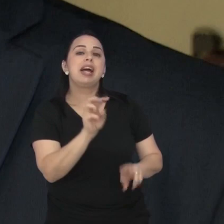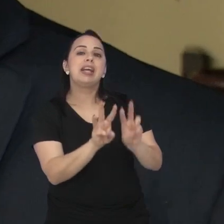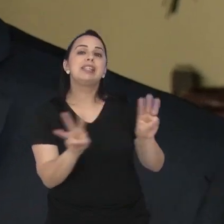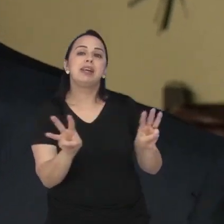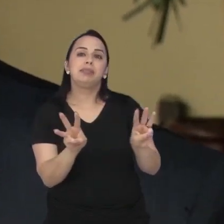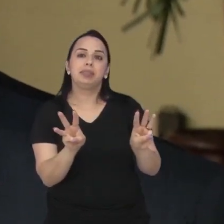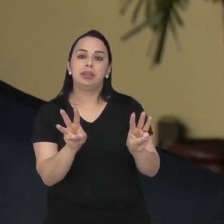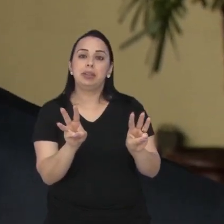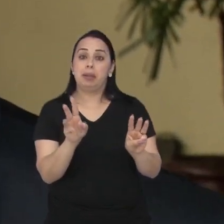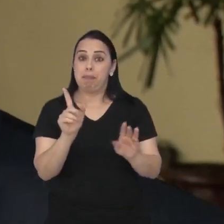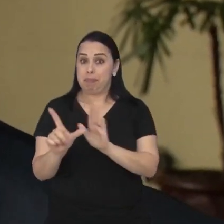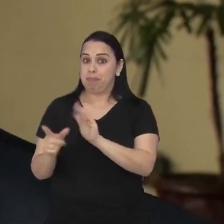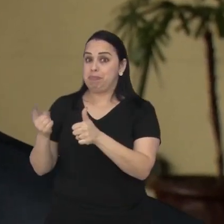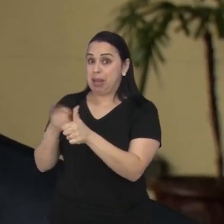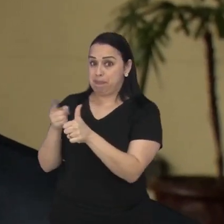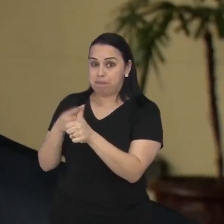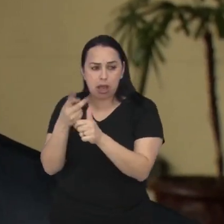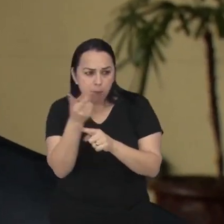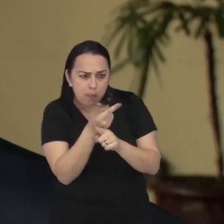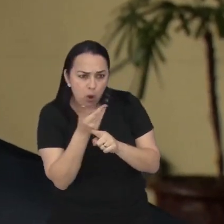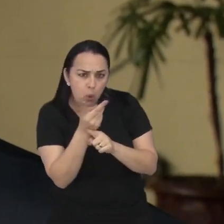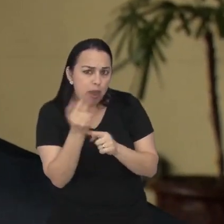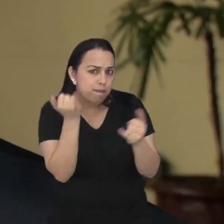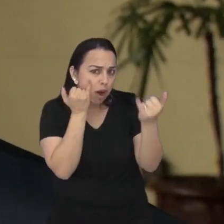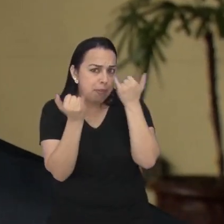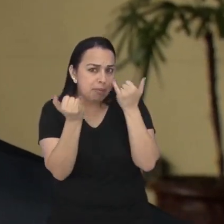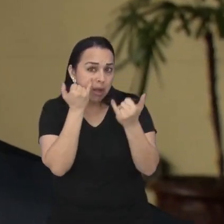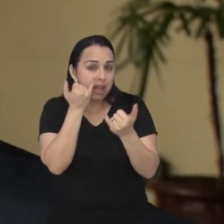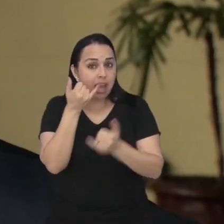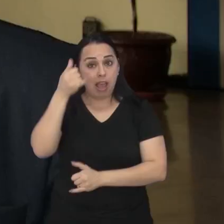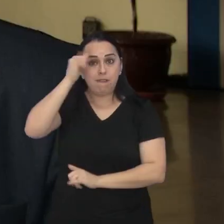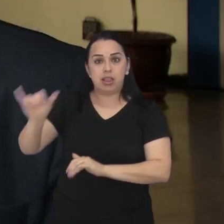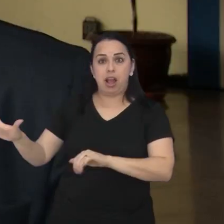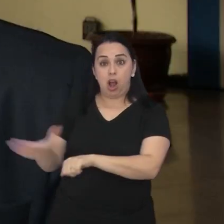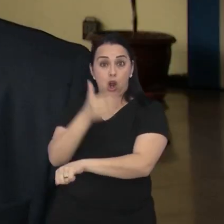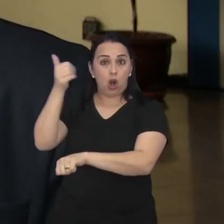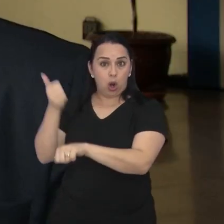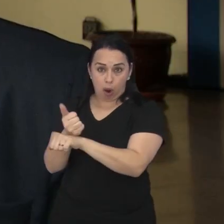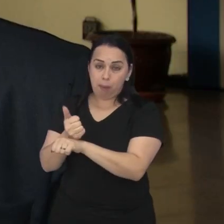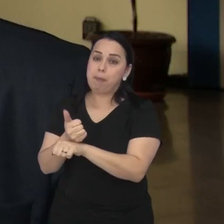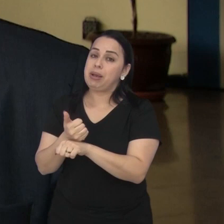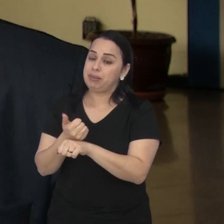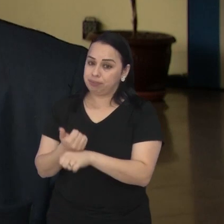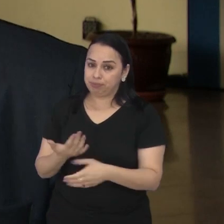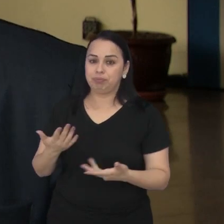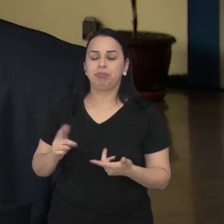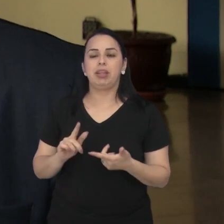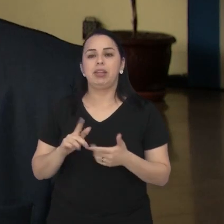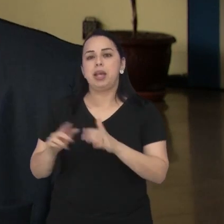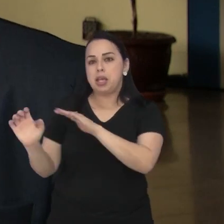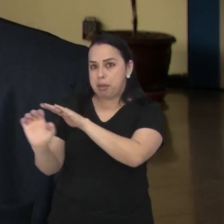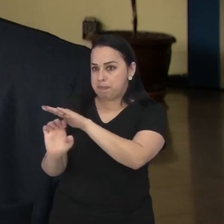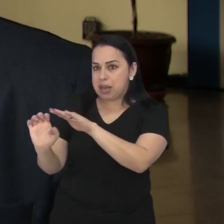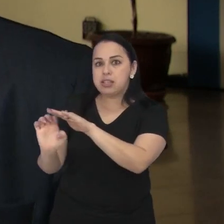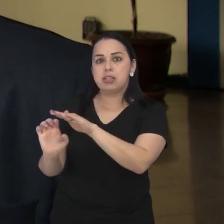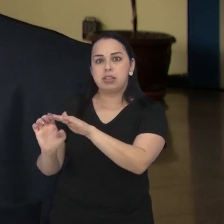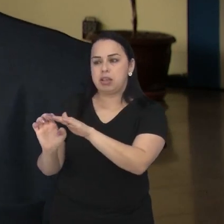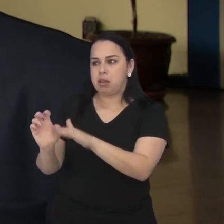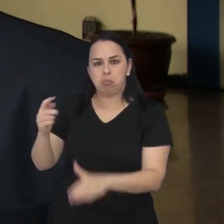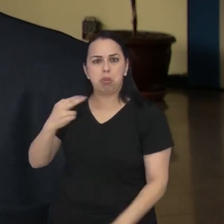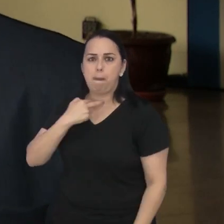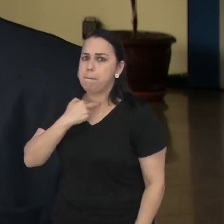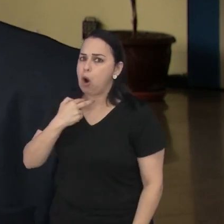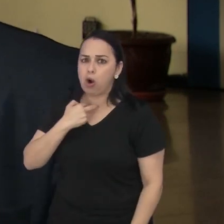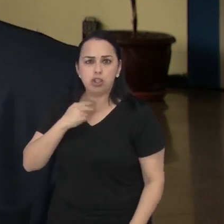da plataforma procure informações para não cair em golpes. Existem algumas empresas que operam numa atividade que inclusive seria